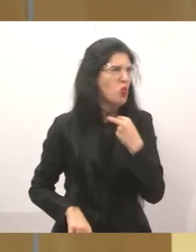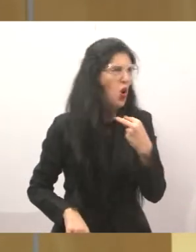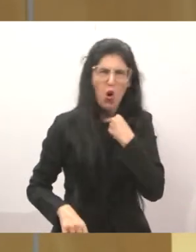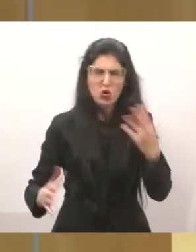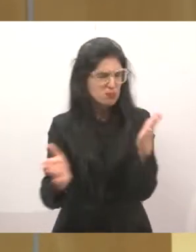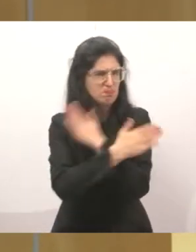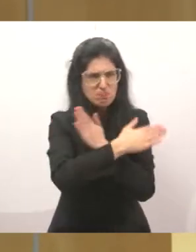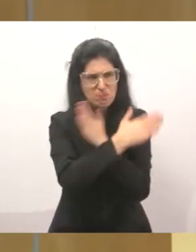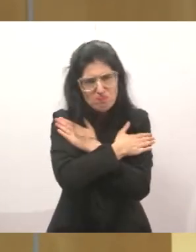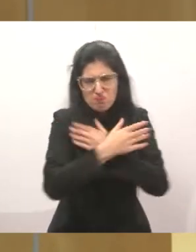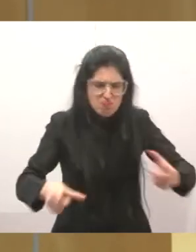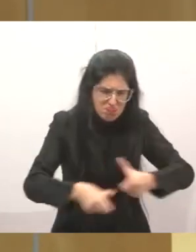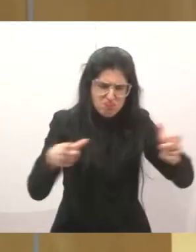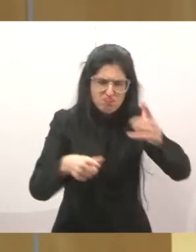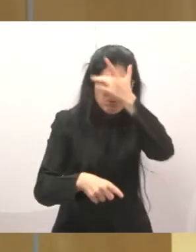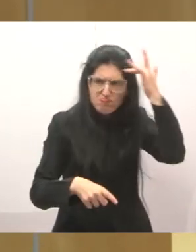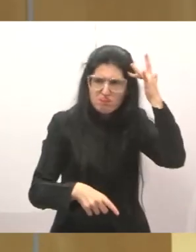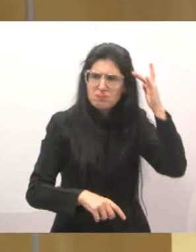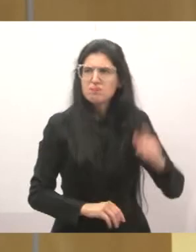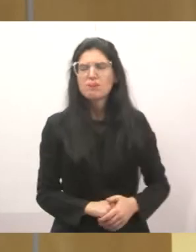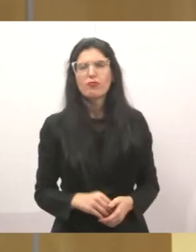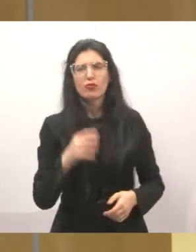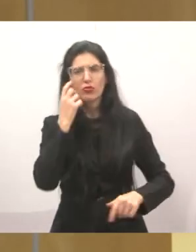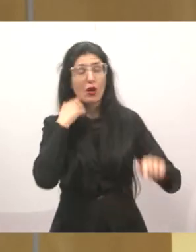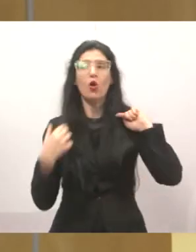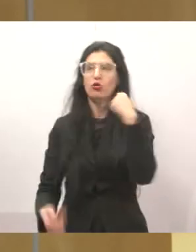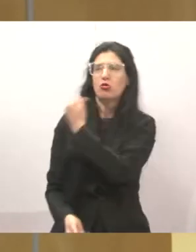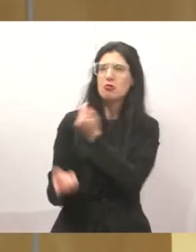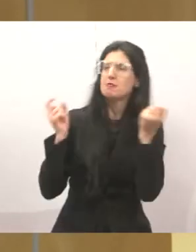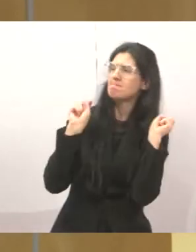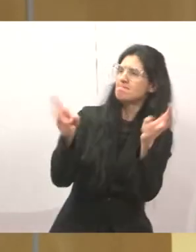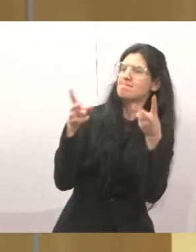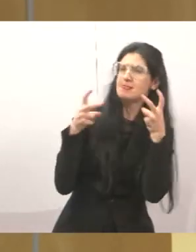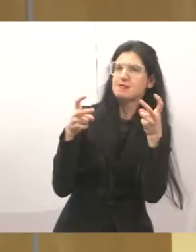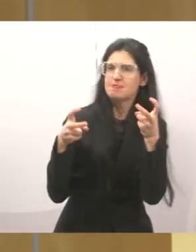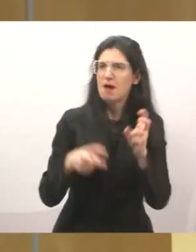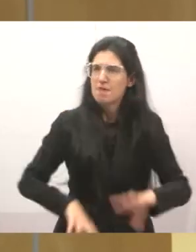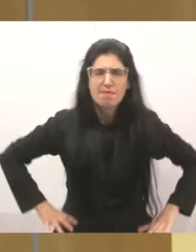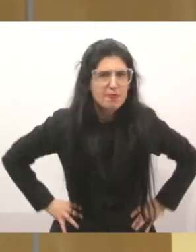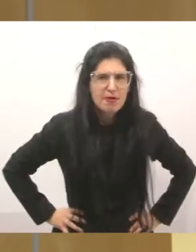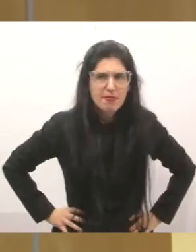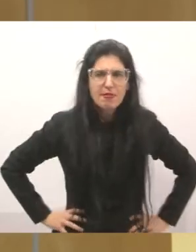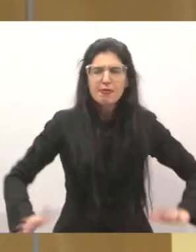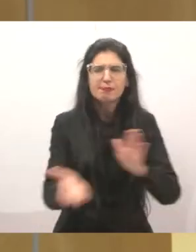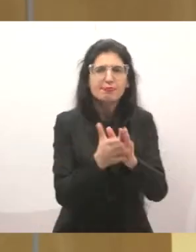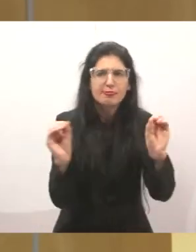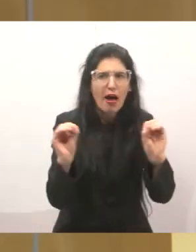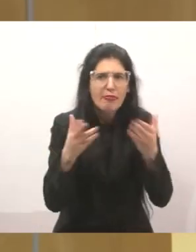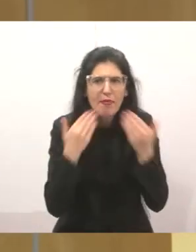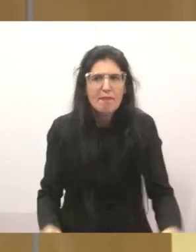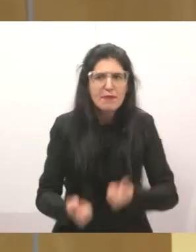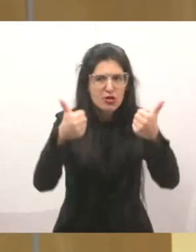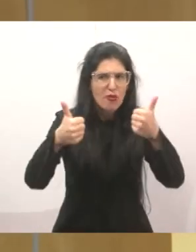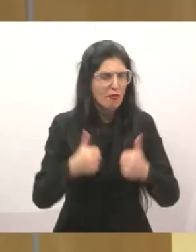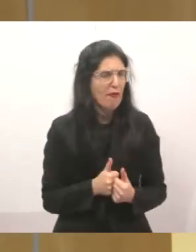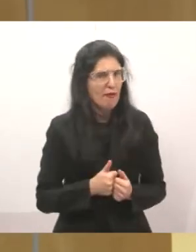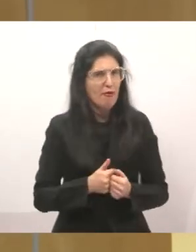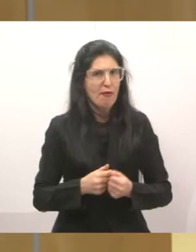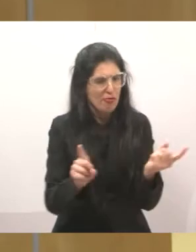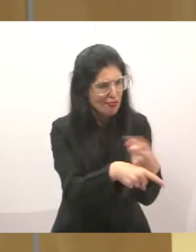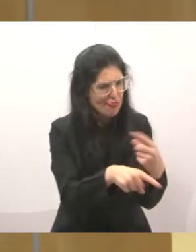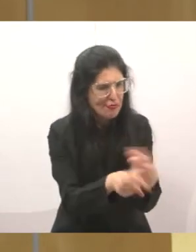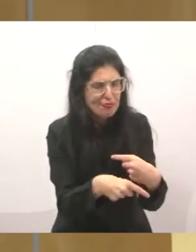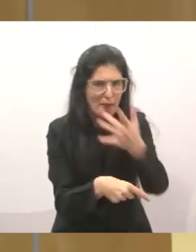e o que a gente vê é que não melhorou em nada aonde estão sendo os cobradores, e nós vamos continuar cobrando para que